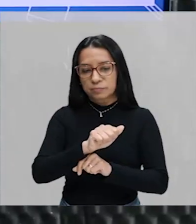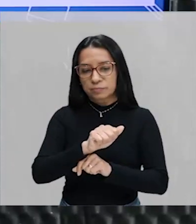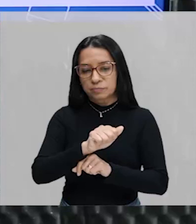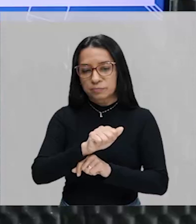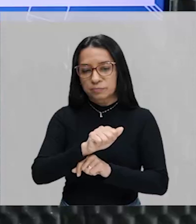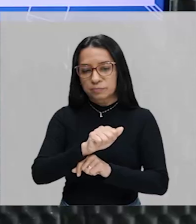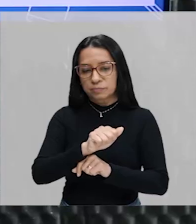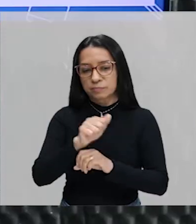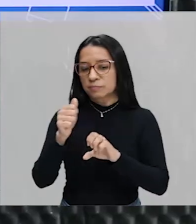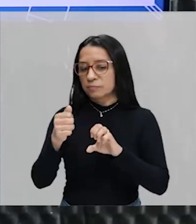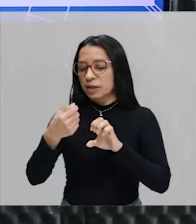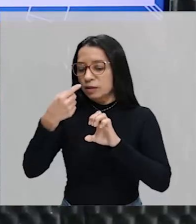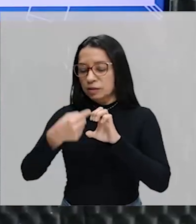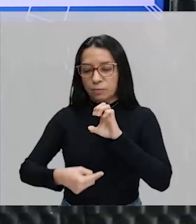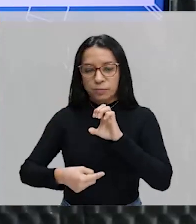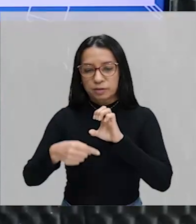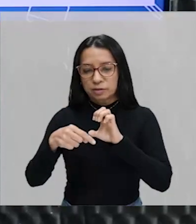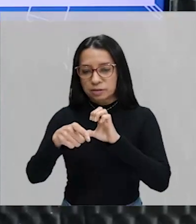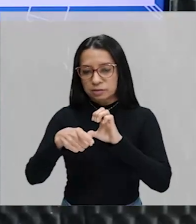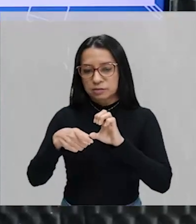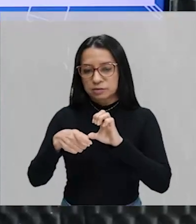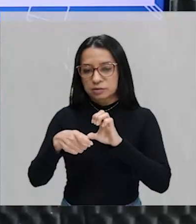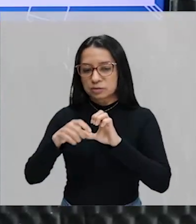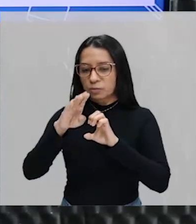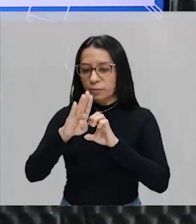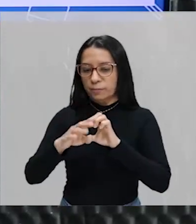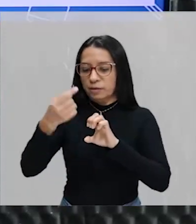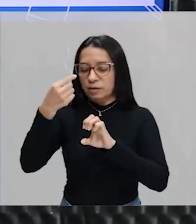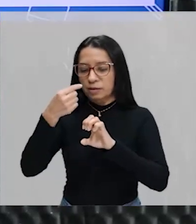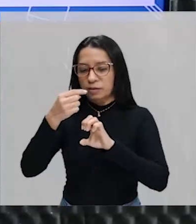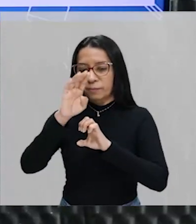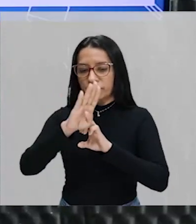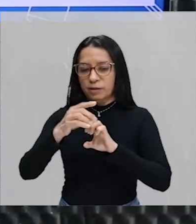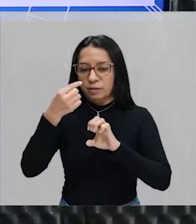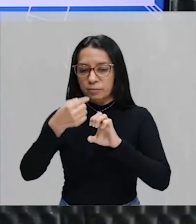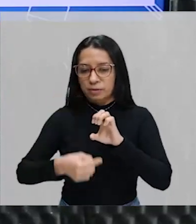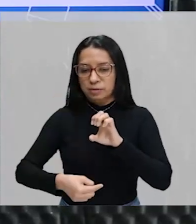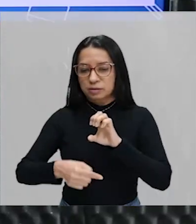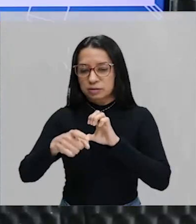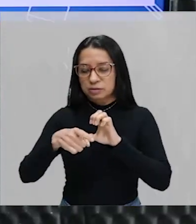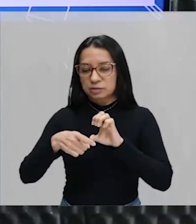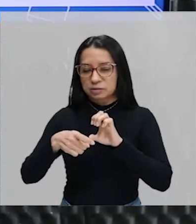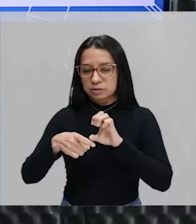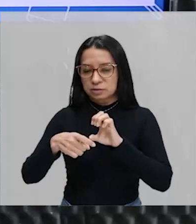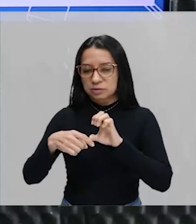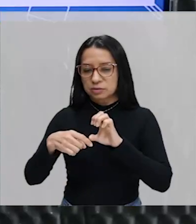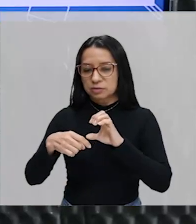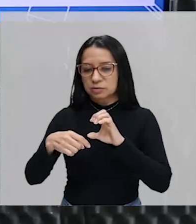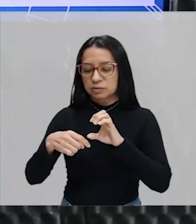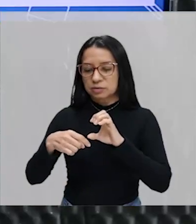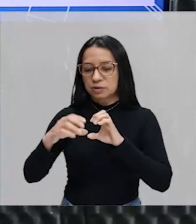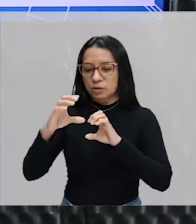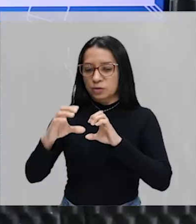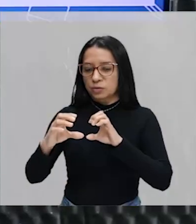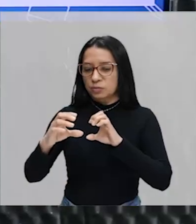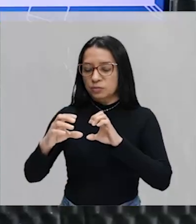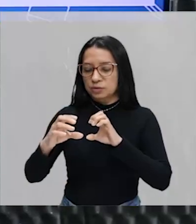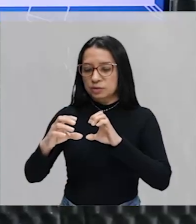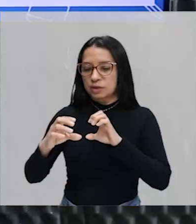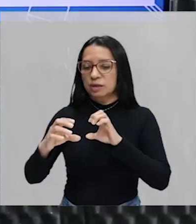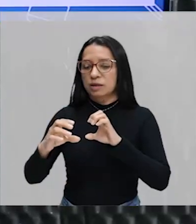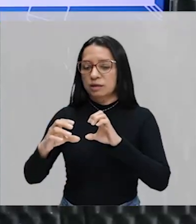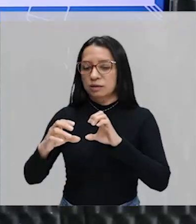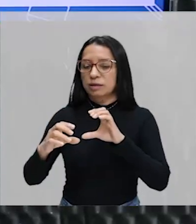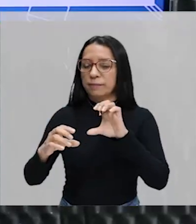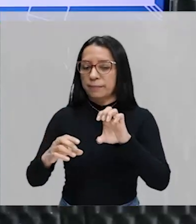em X, o Bzinho também não faz parte de X e o Czinho, ele sim está